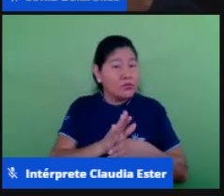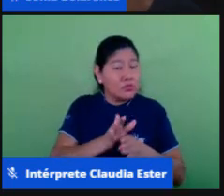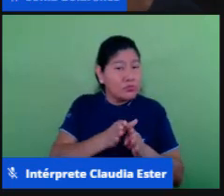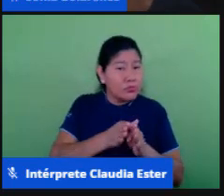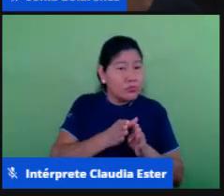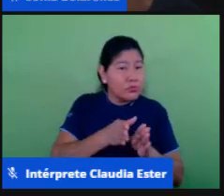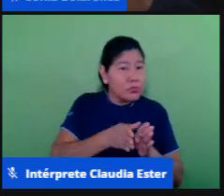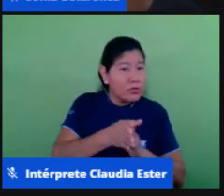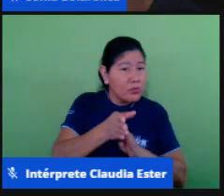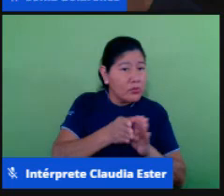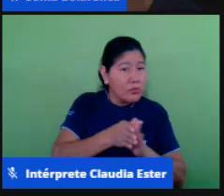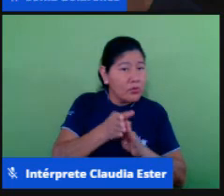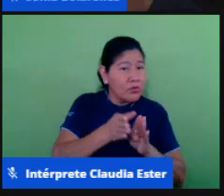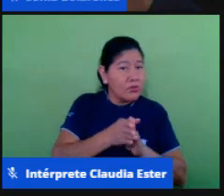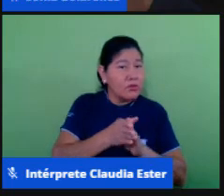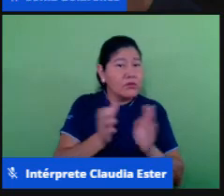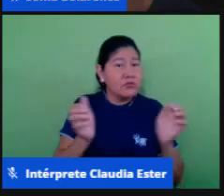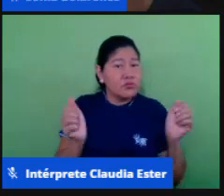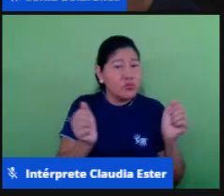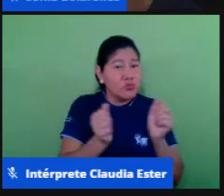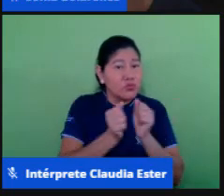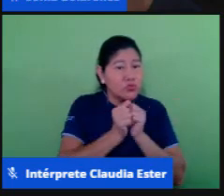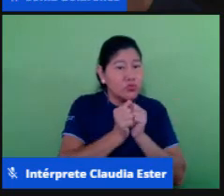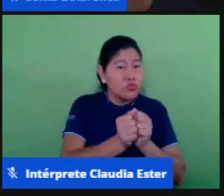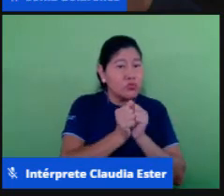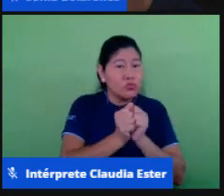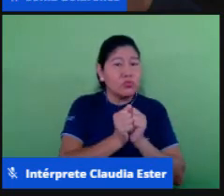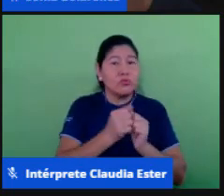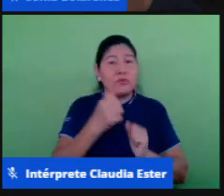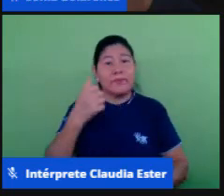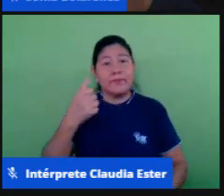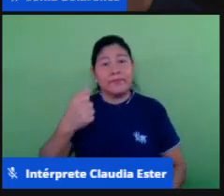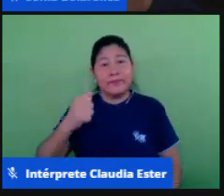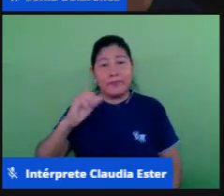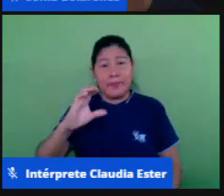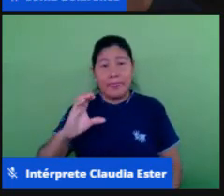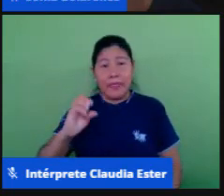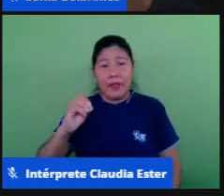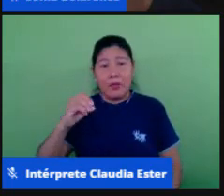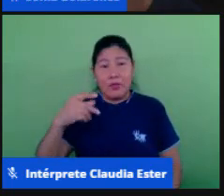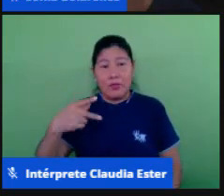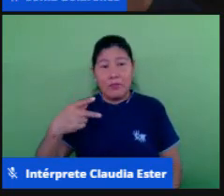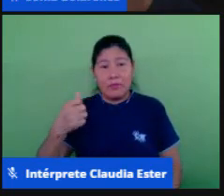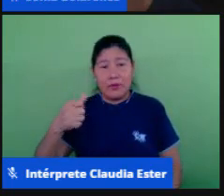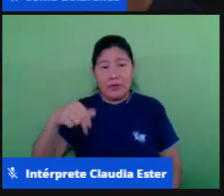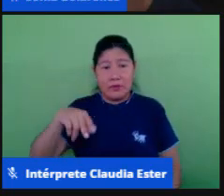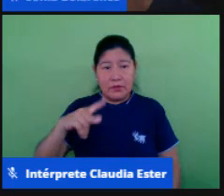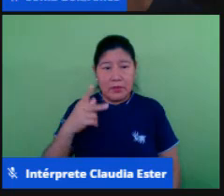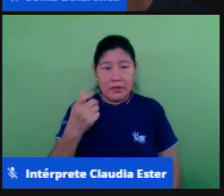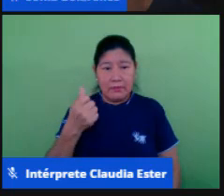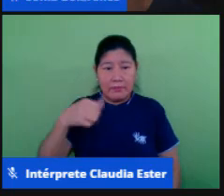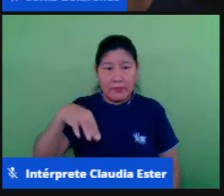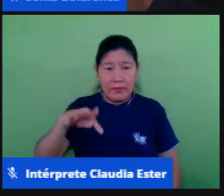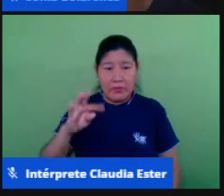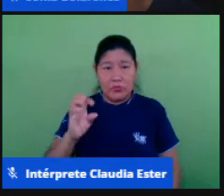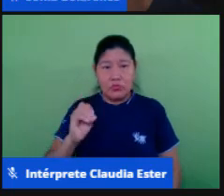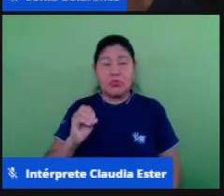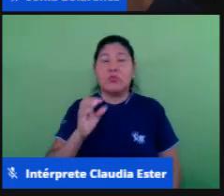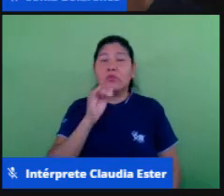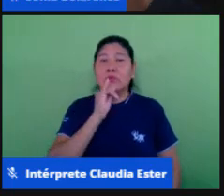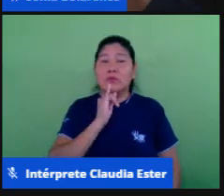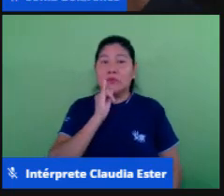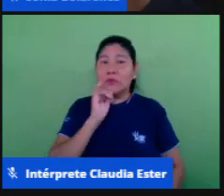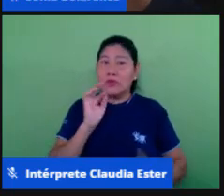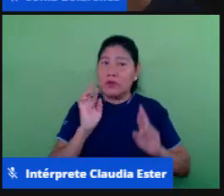modo remoto que de maneira a distância acontece mais por provas e testes né já que não de maneira